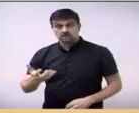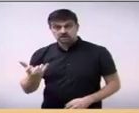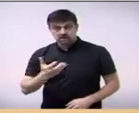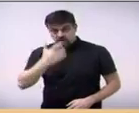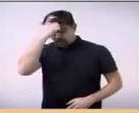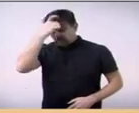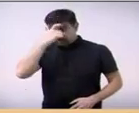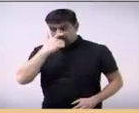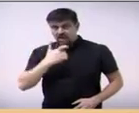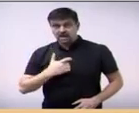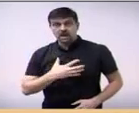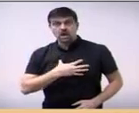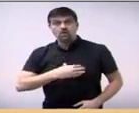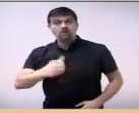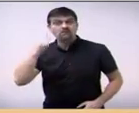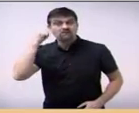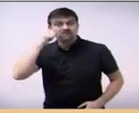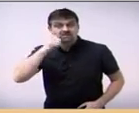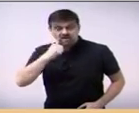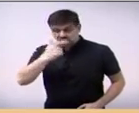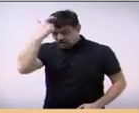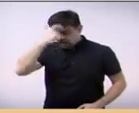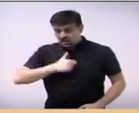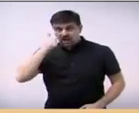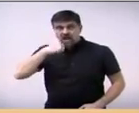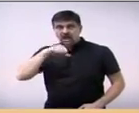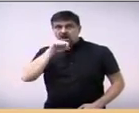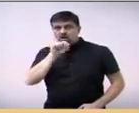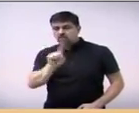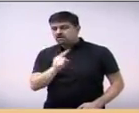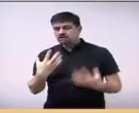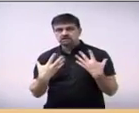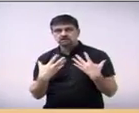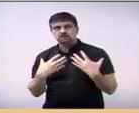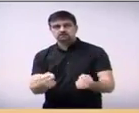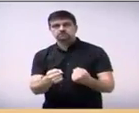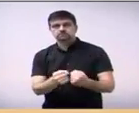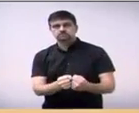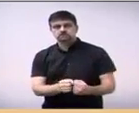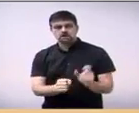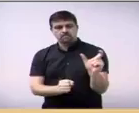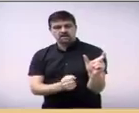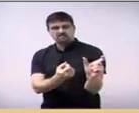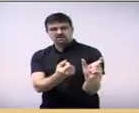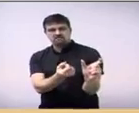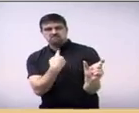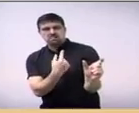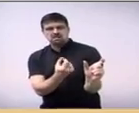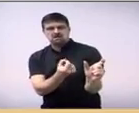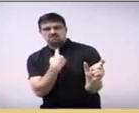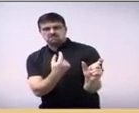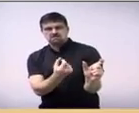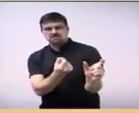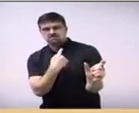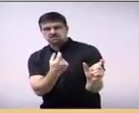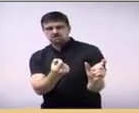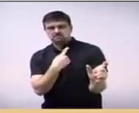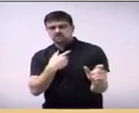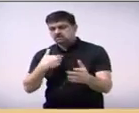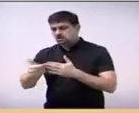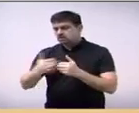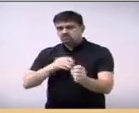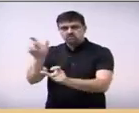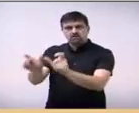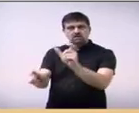filha, como mãe, repudio veementemente esta conduta, venha de quem